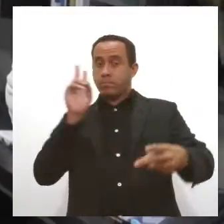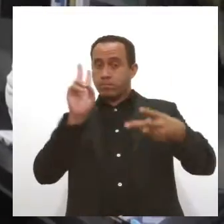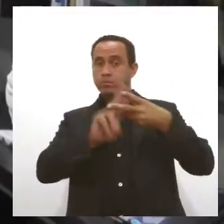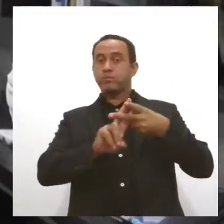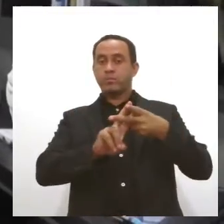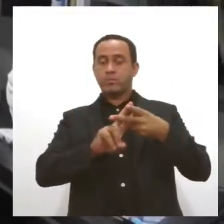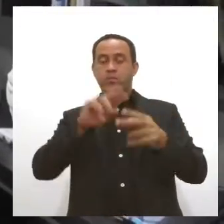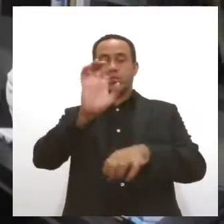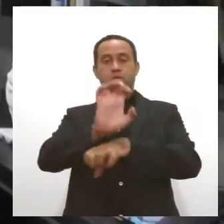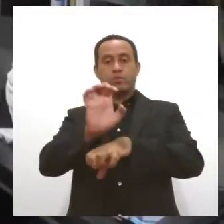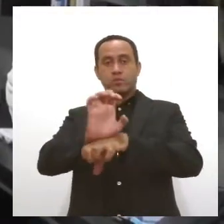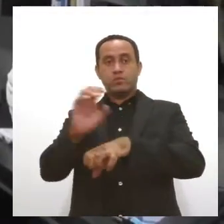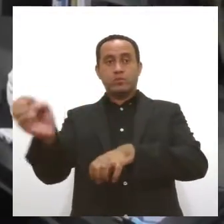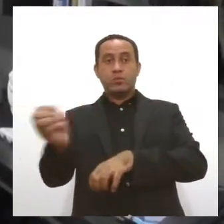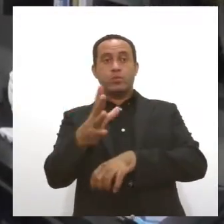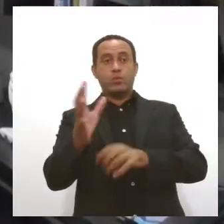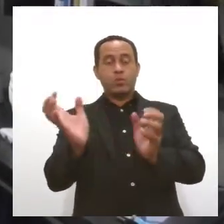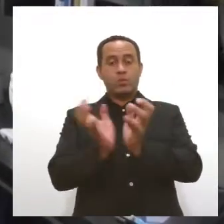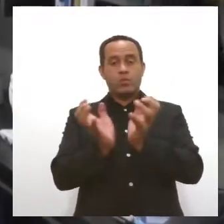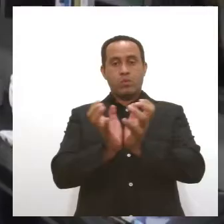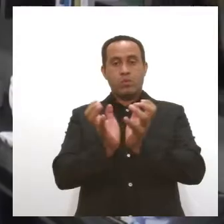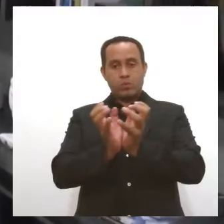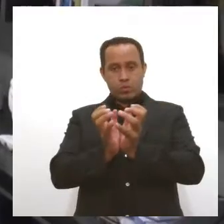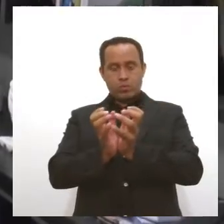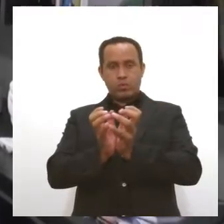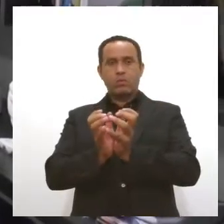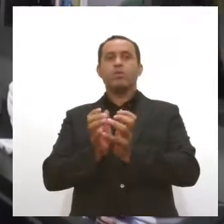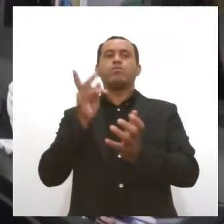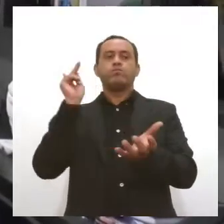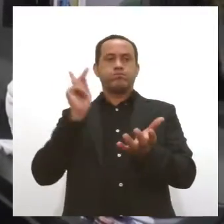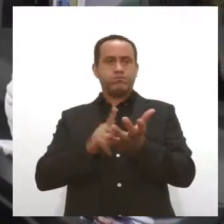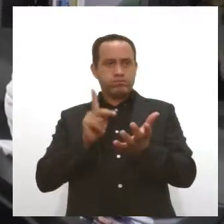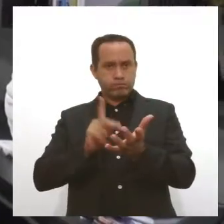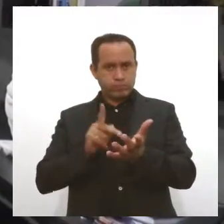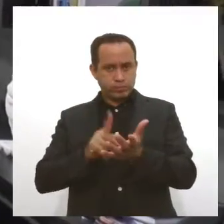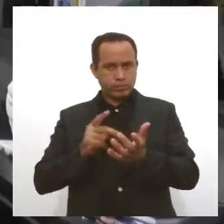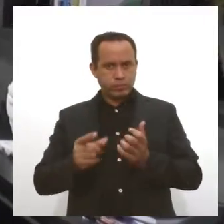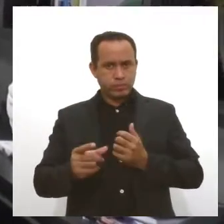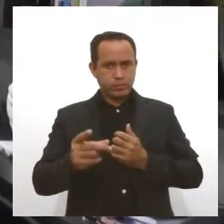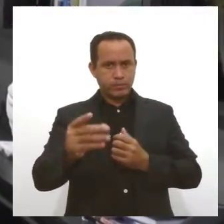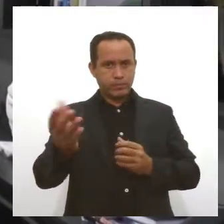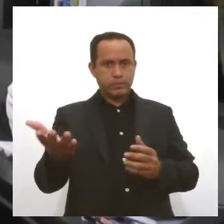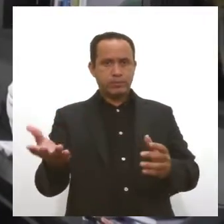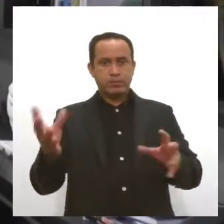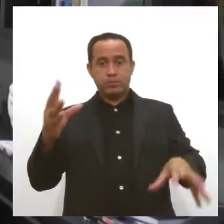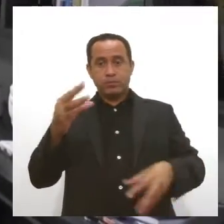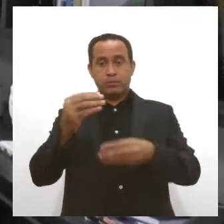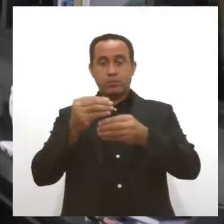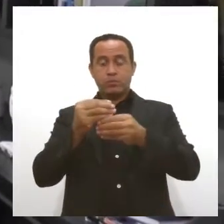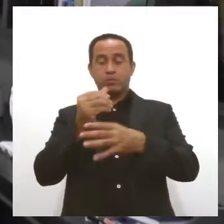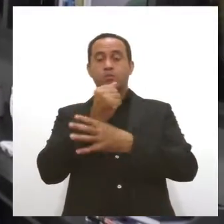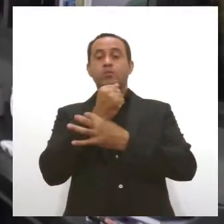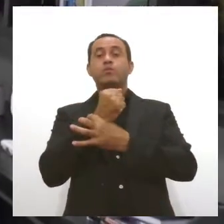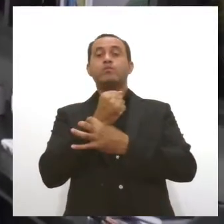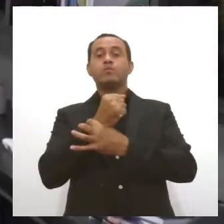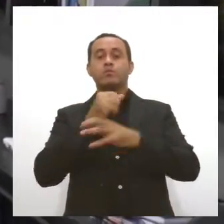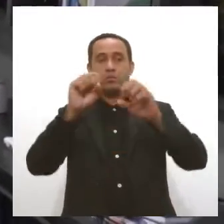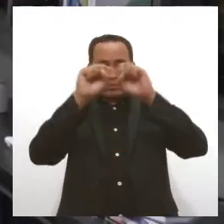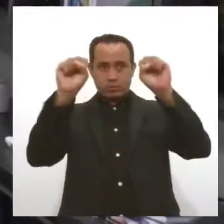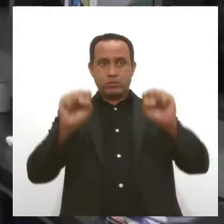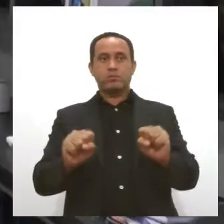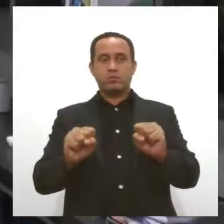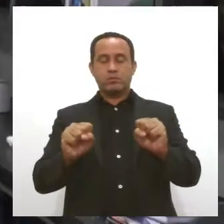em nosso Estado. A polícia penal efetivamente vem a fazer parte dos quadros da segurança pública e está